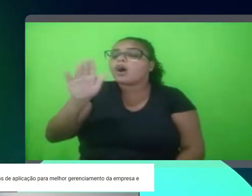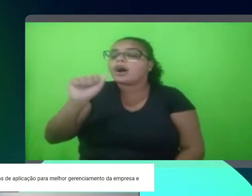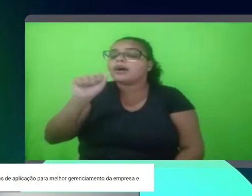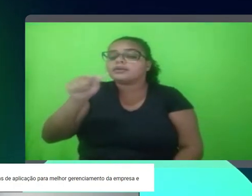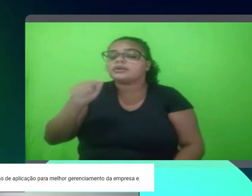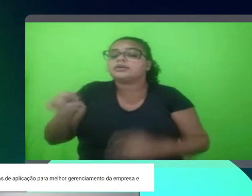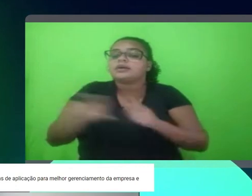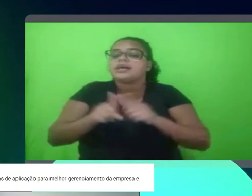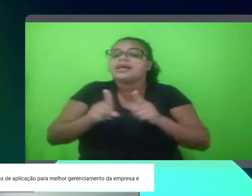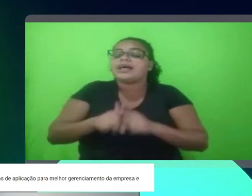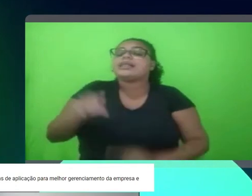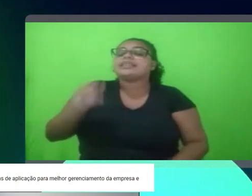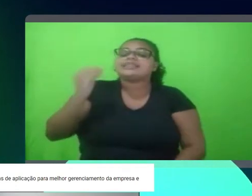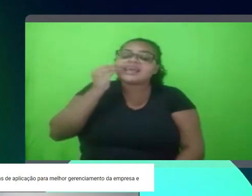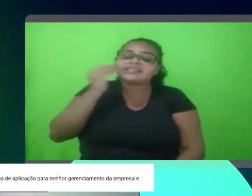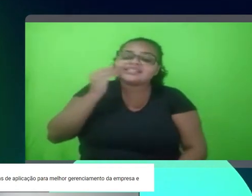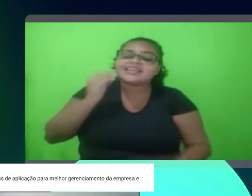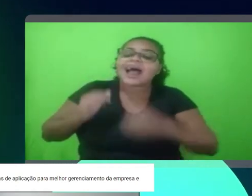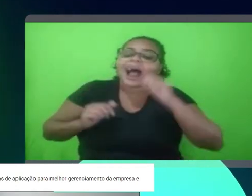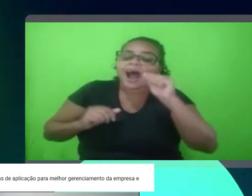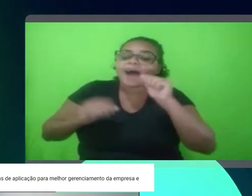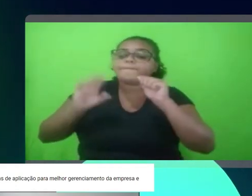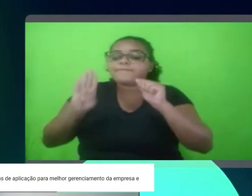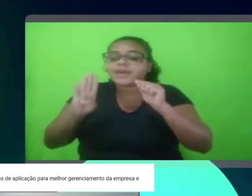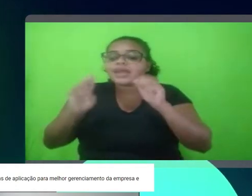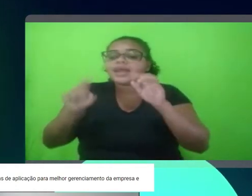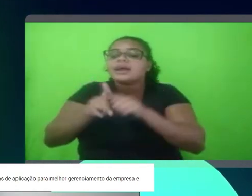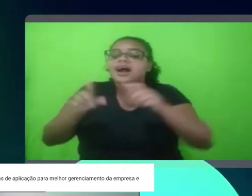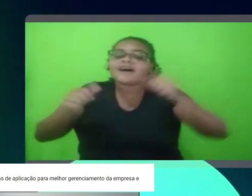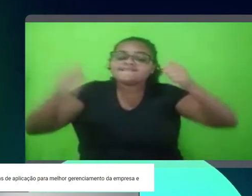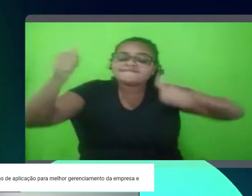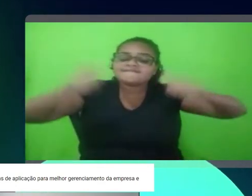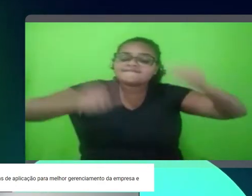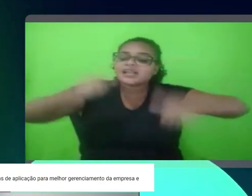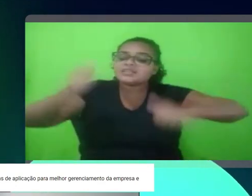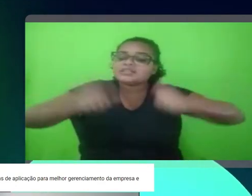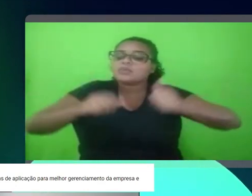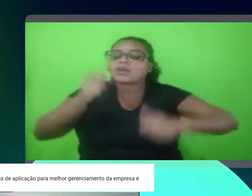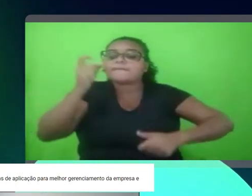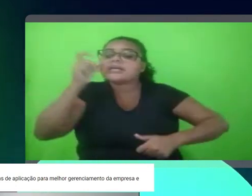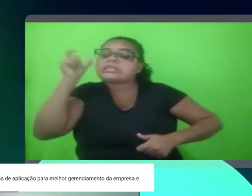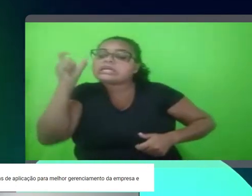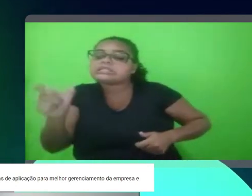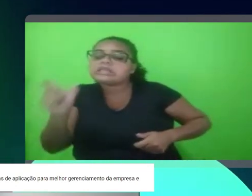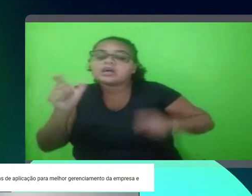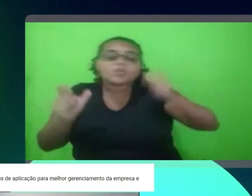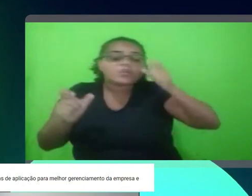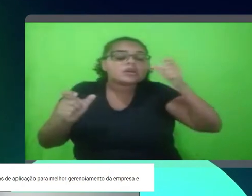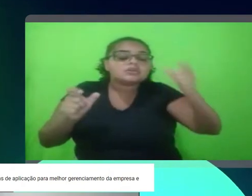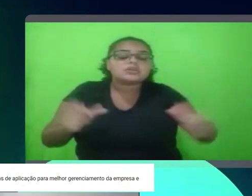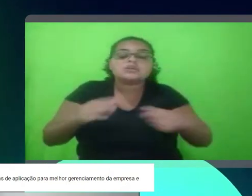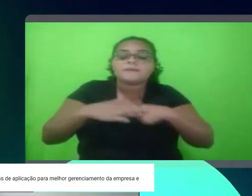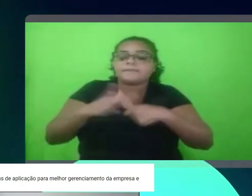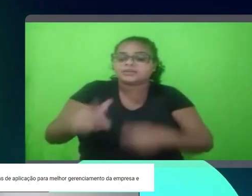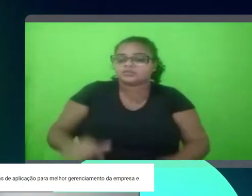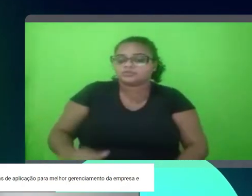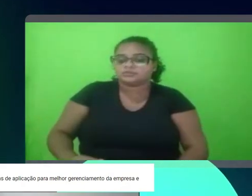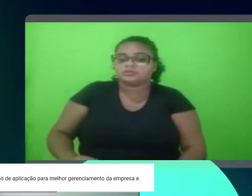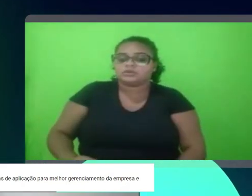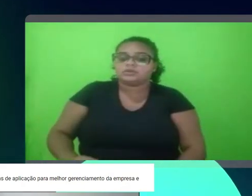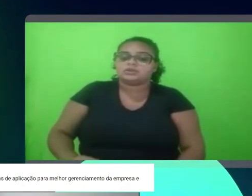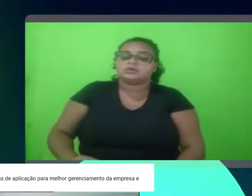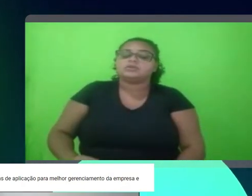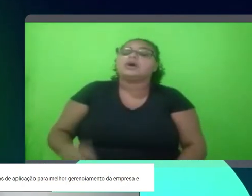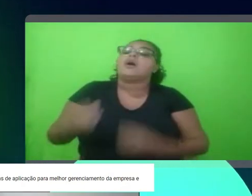aquela questão do teste A-B, de fazer aquela avaliação do que é mais interessante ou o que deixa de ser e tudo mais. É,